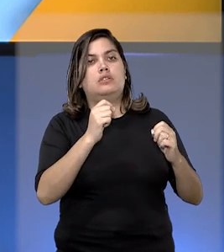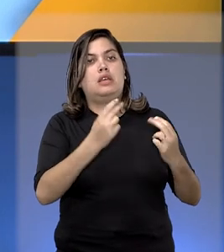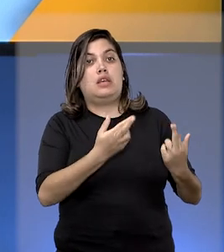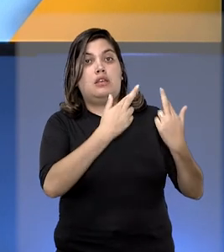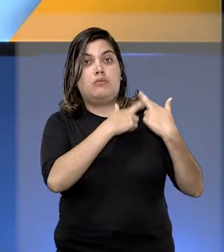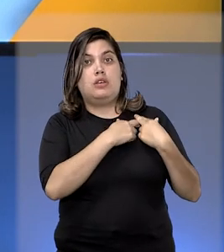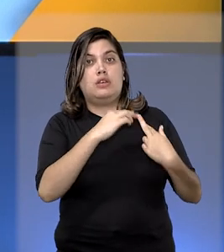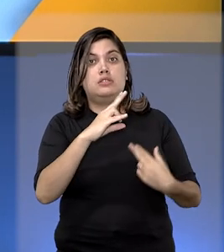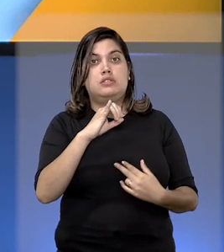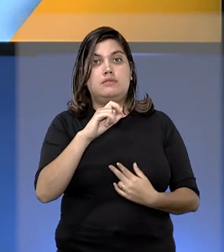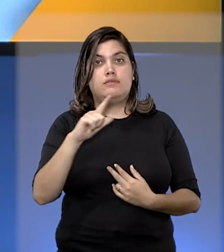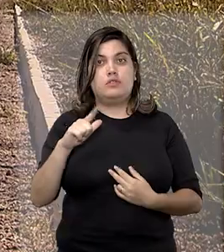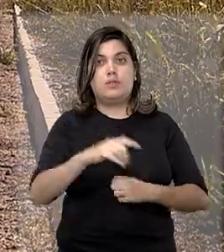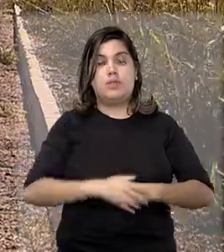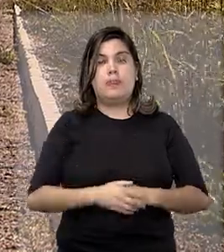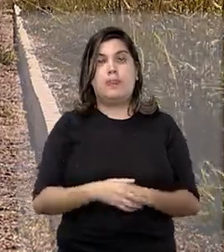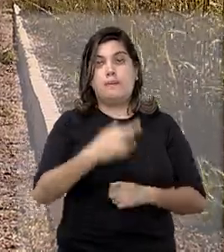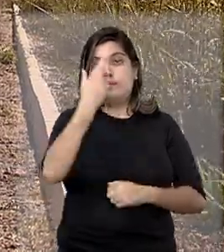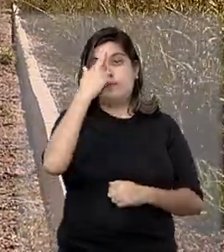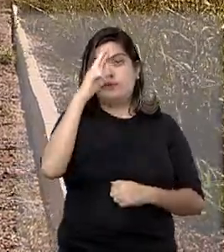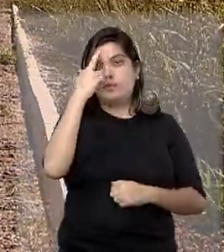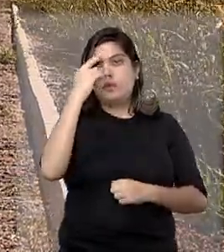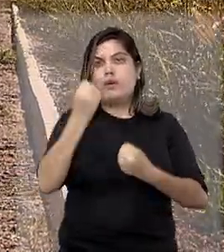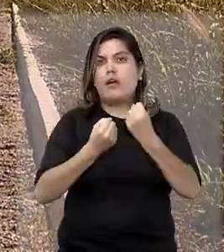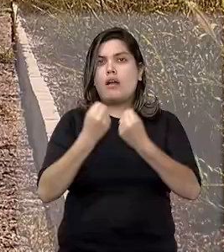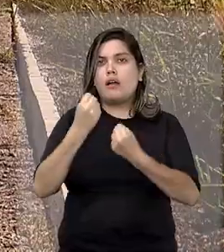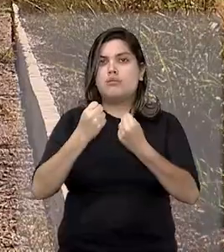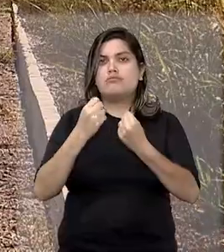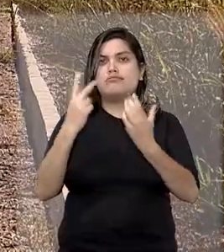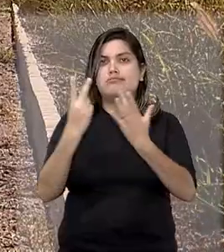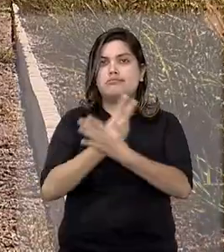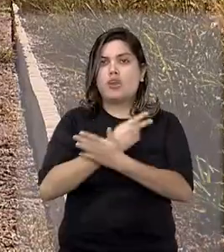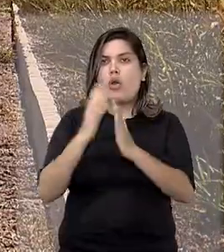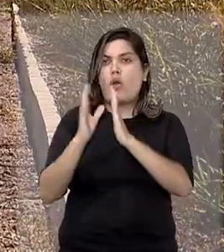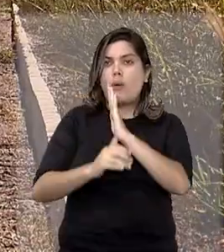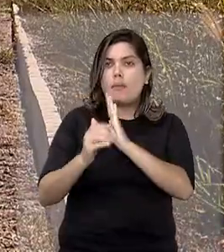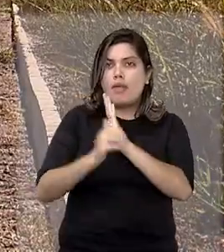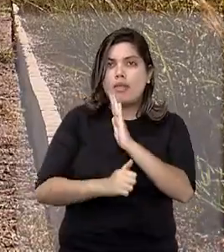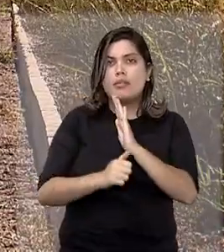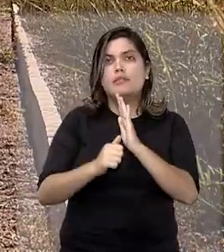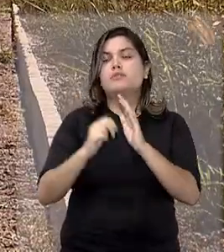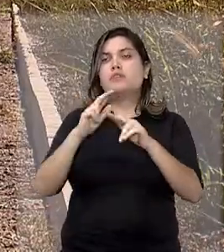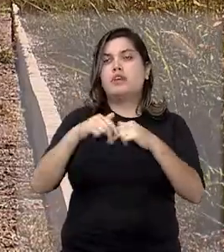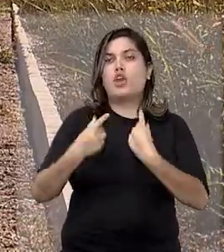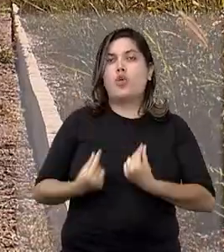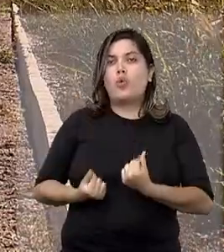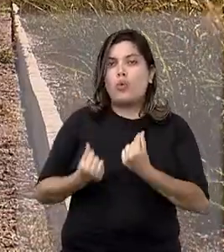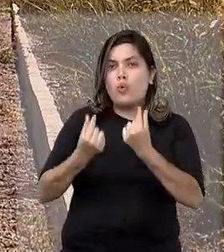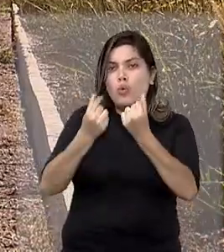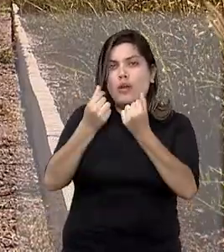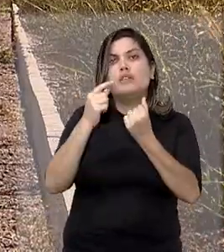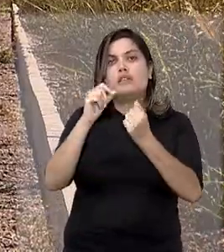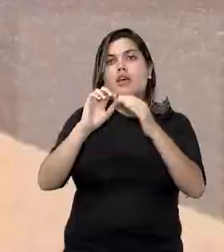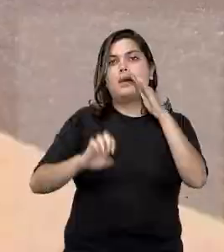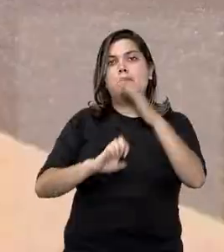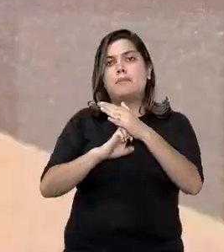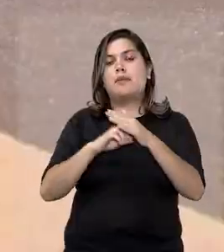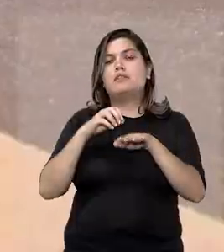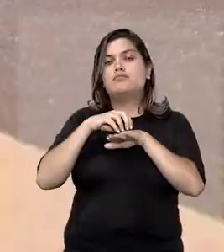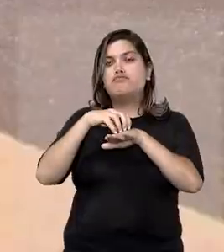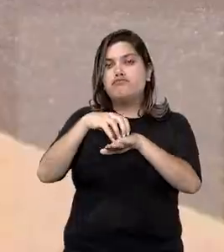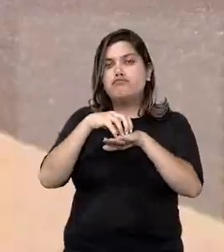responsabilidade civil. O dono da carga roubada alegou ao STJ que, por custear a contratação da empresa